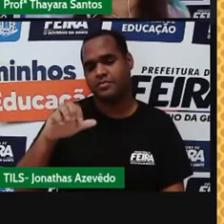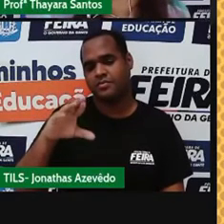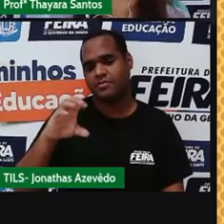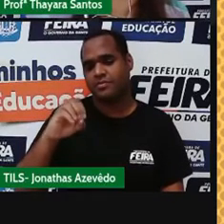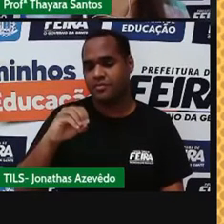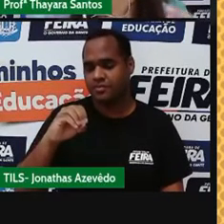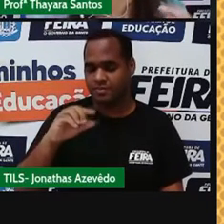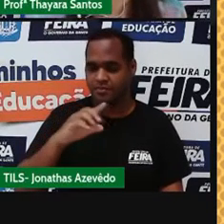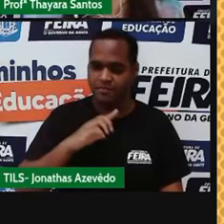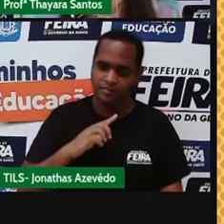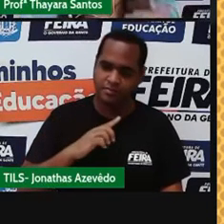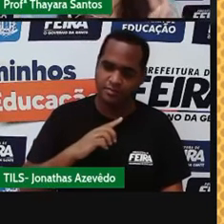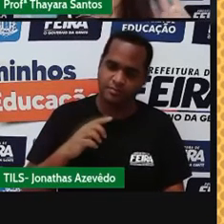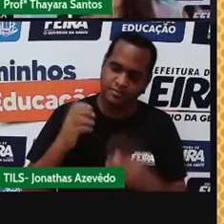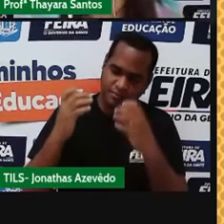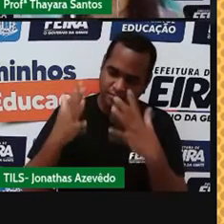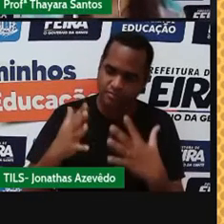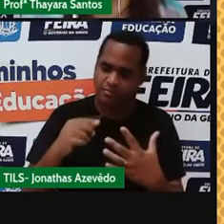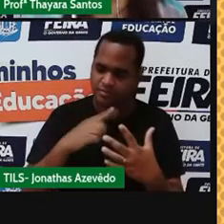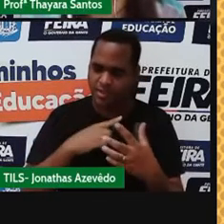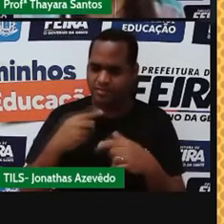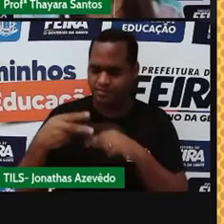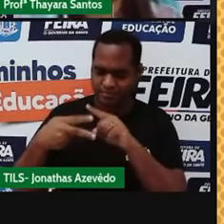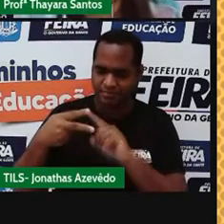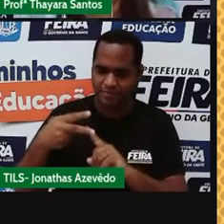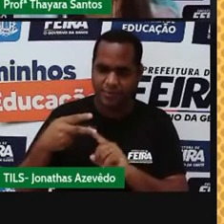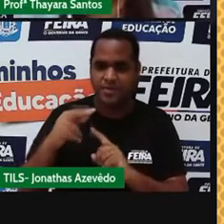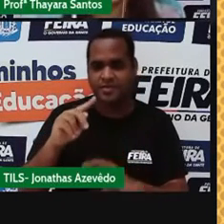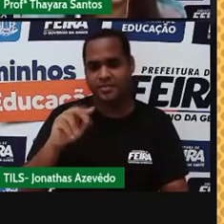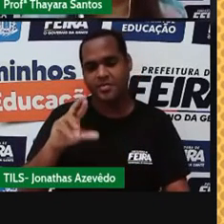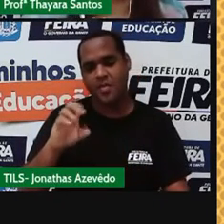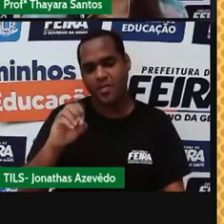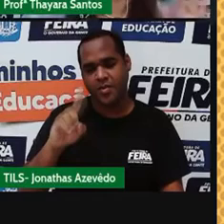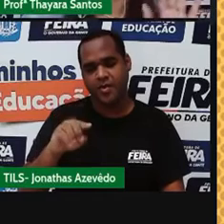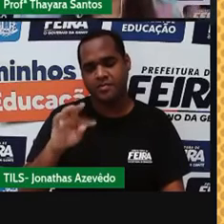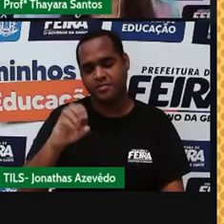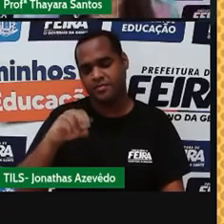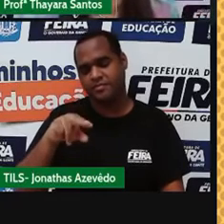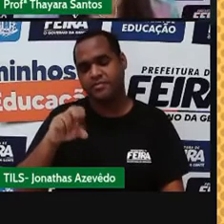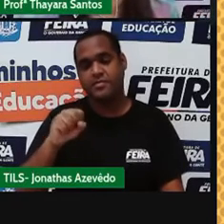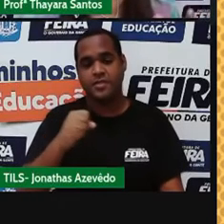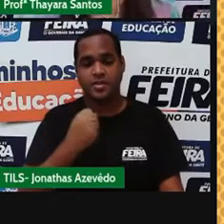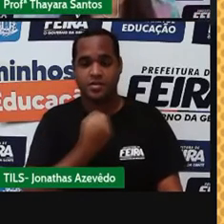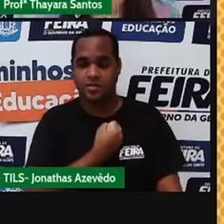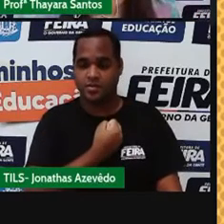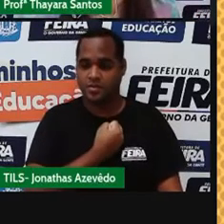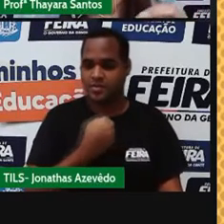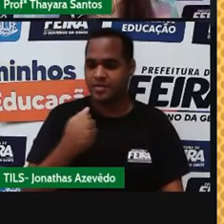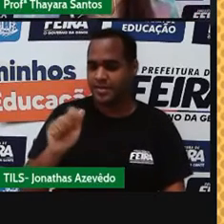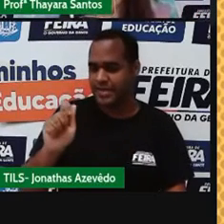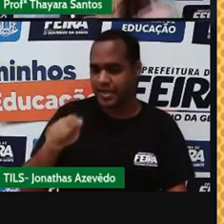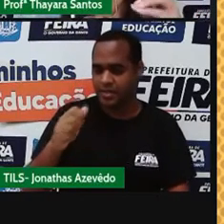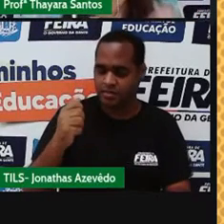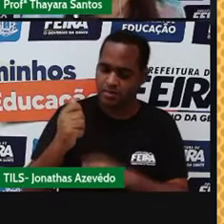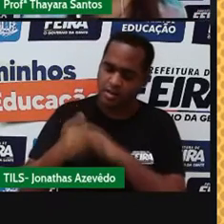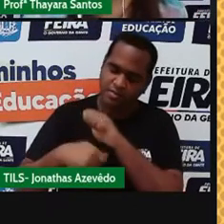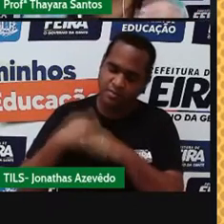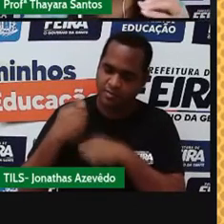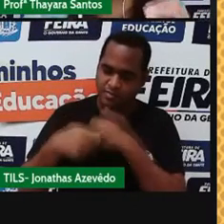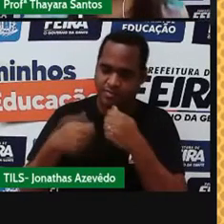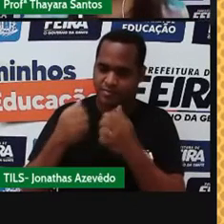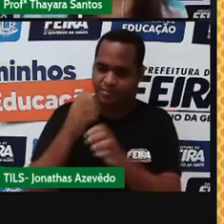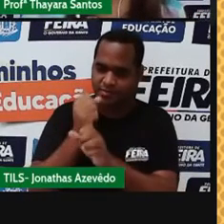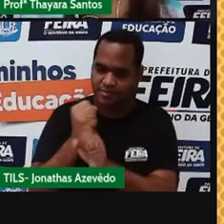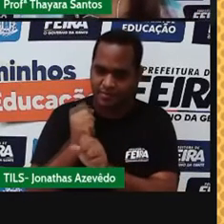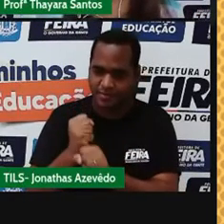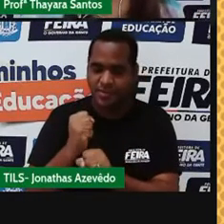daquele elemento químico, só existem dois prótons. Então, o número atômico representa a quantidade de prótons